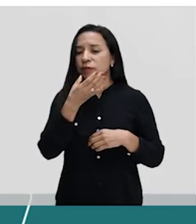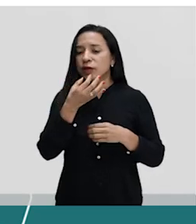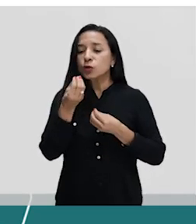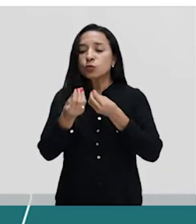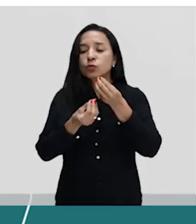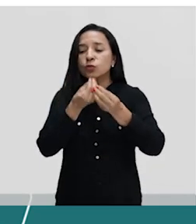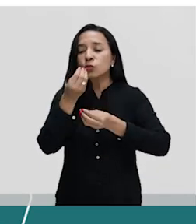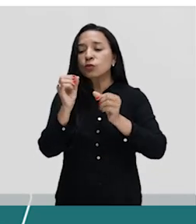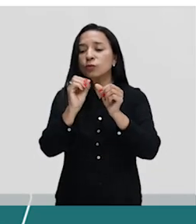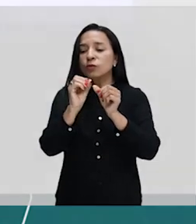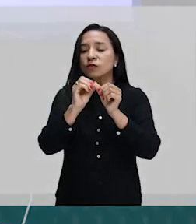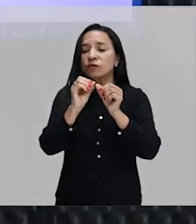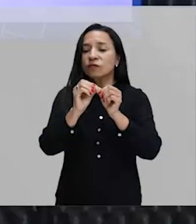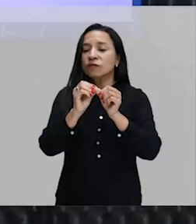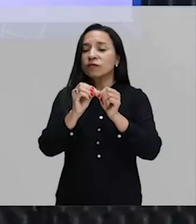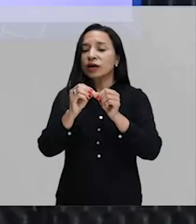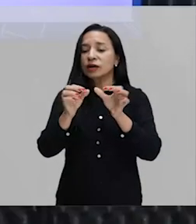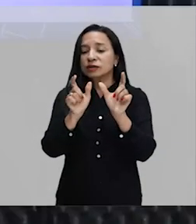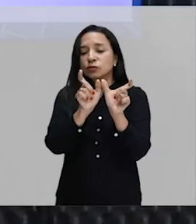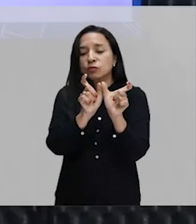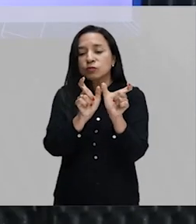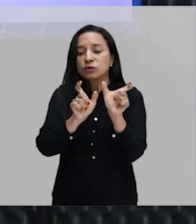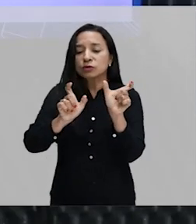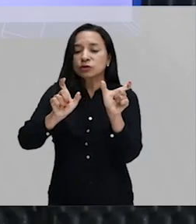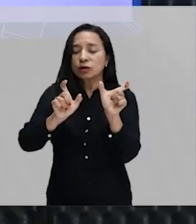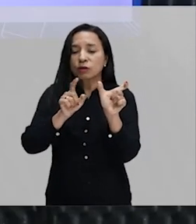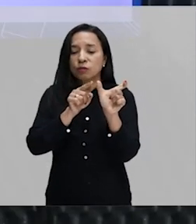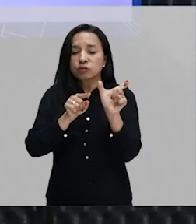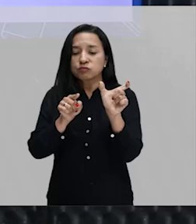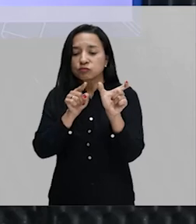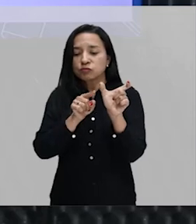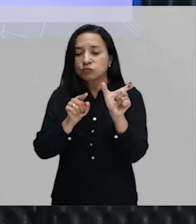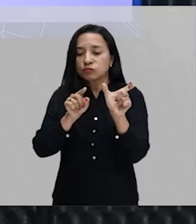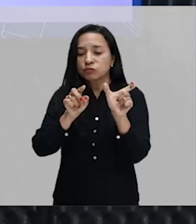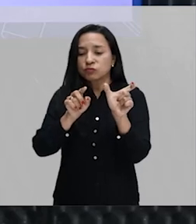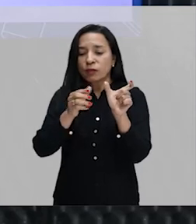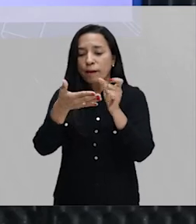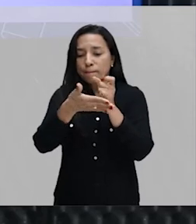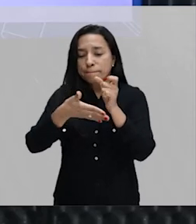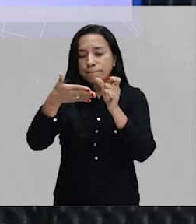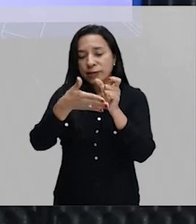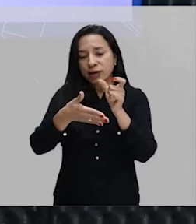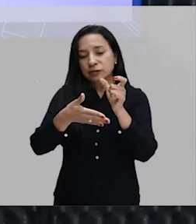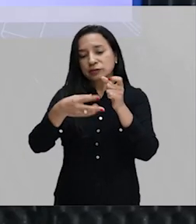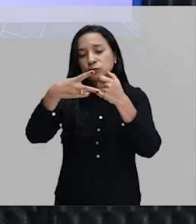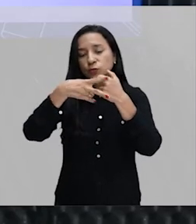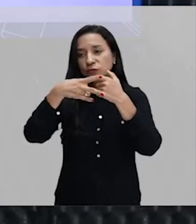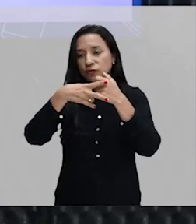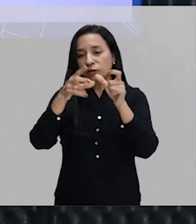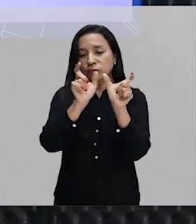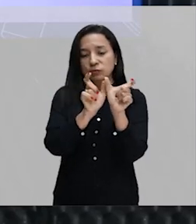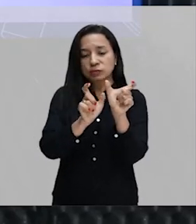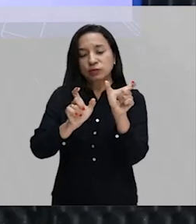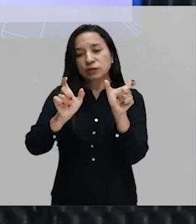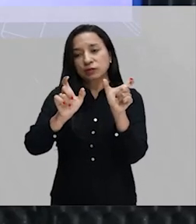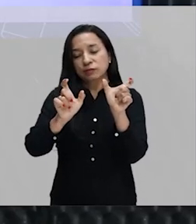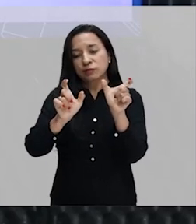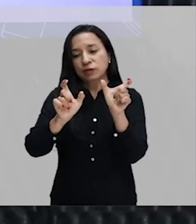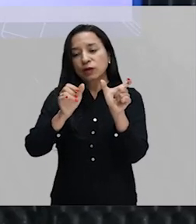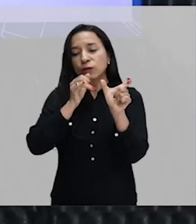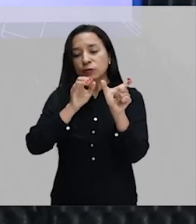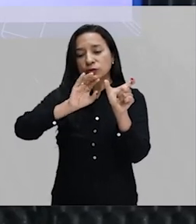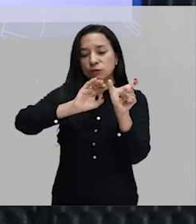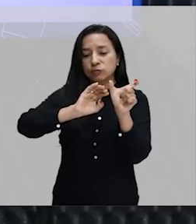radical desses verbos, tá certo? O que é radical? É a raíz, é a base do meu verbo, tá certo? Eu tiro a